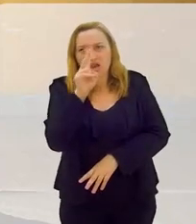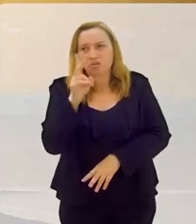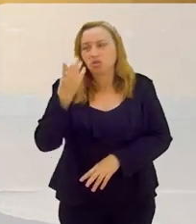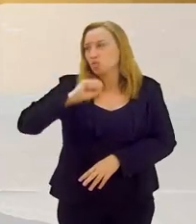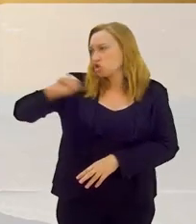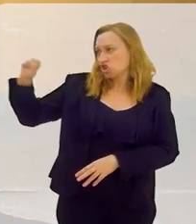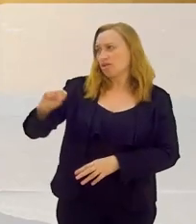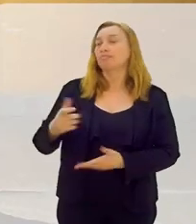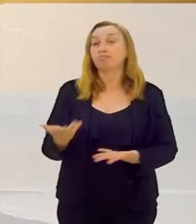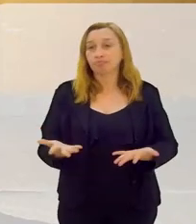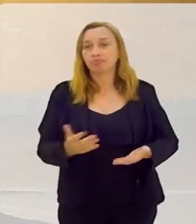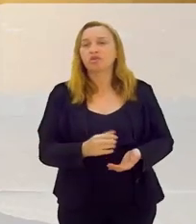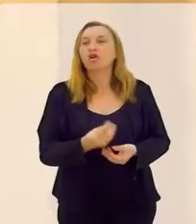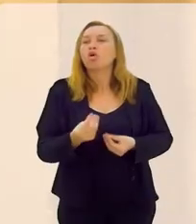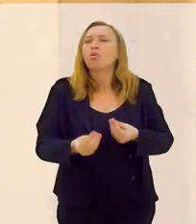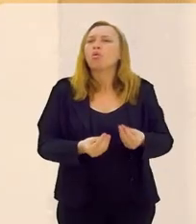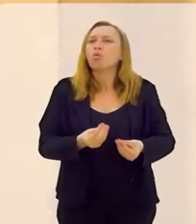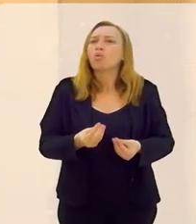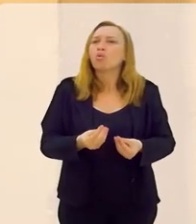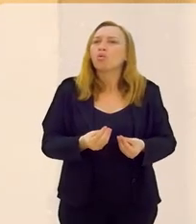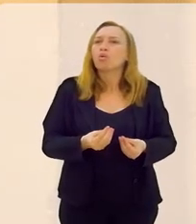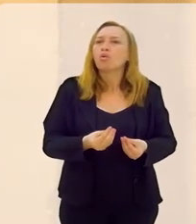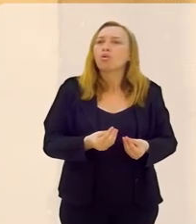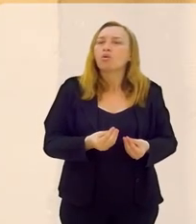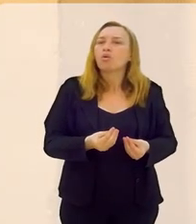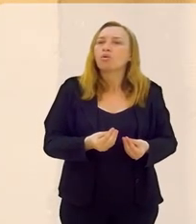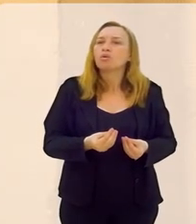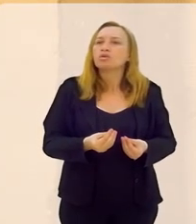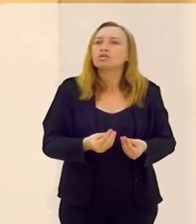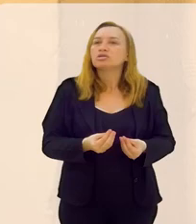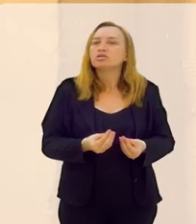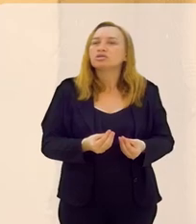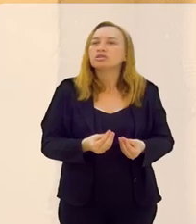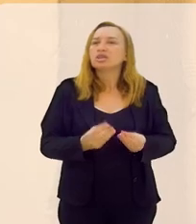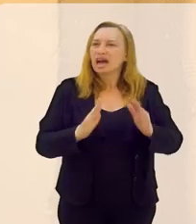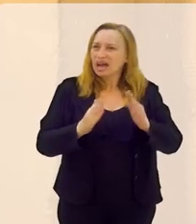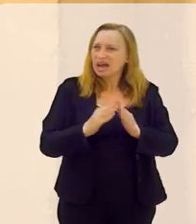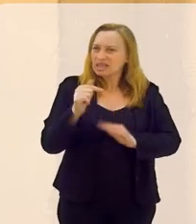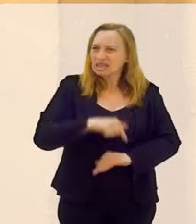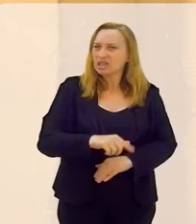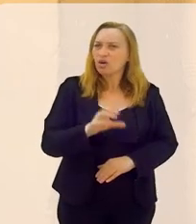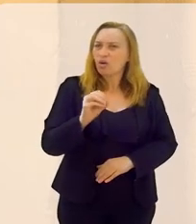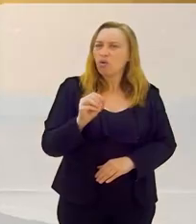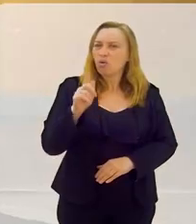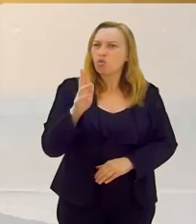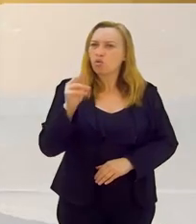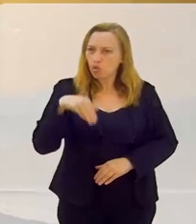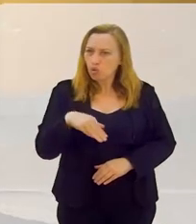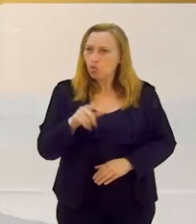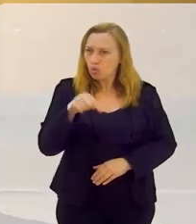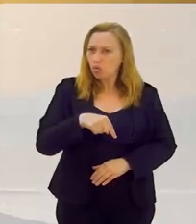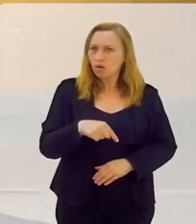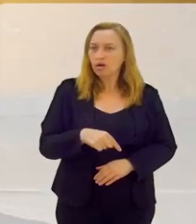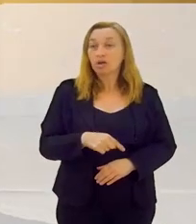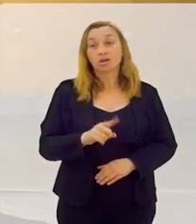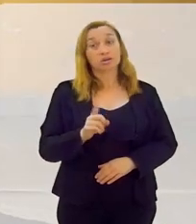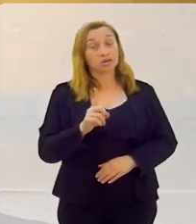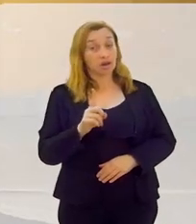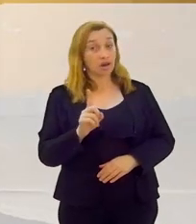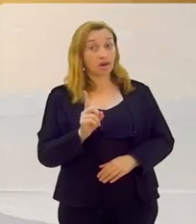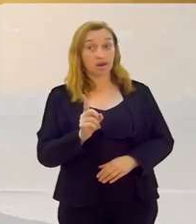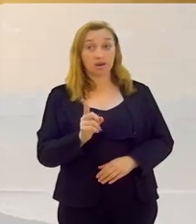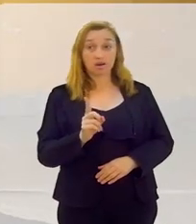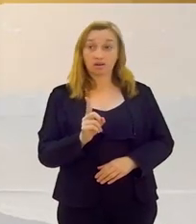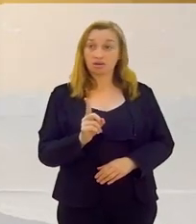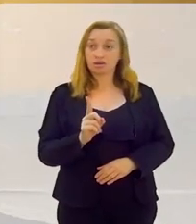não lembram muito do sagrado. Como é, menina, vou falar como para você. A casa aqui é de Ogum? É. Não,